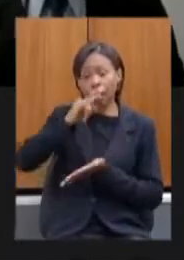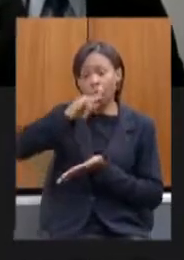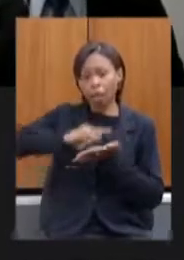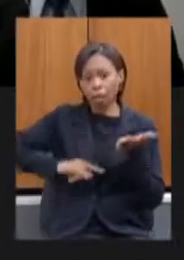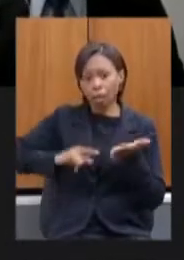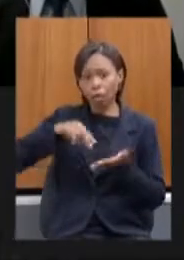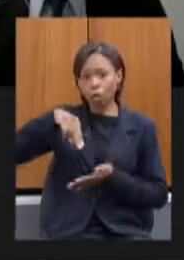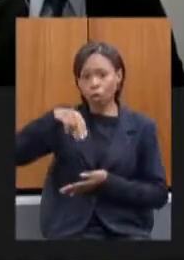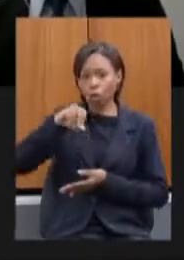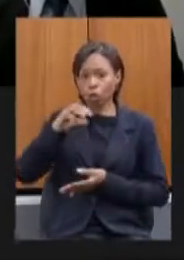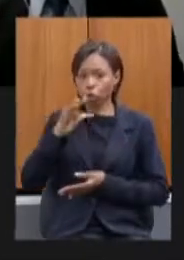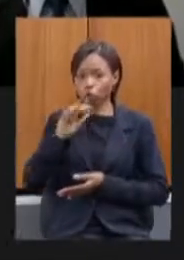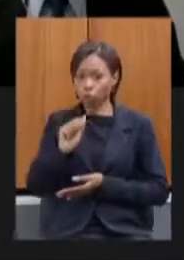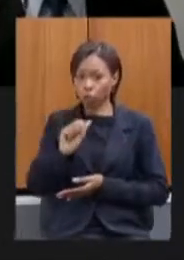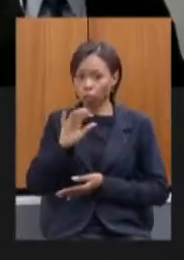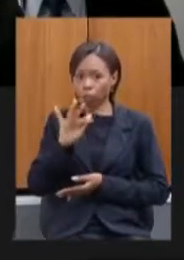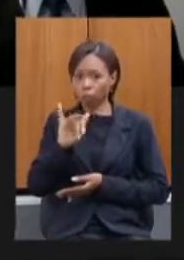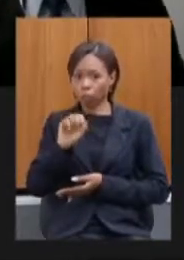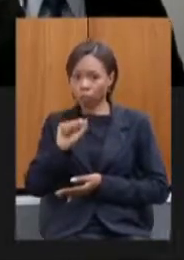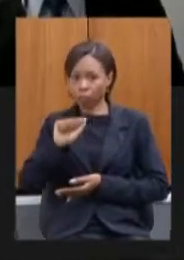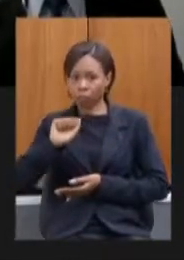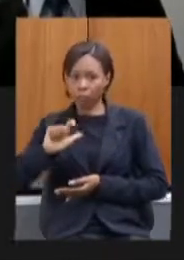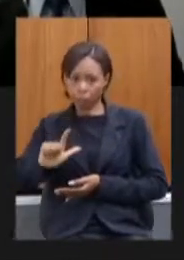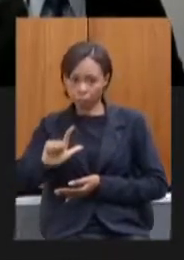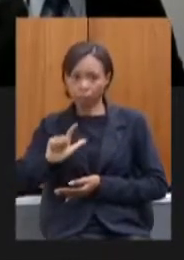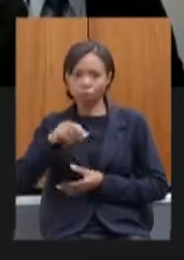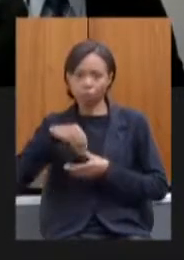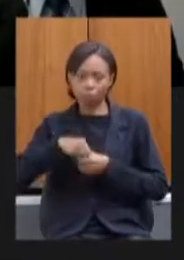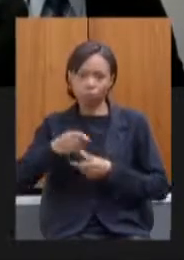estabelecimento comercial próximo favor